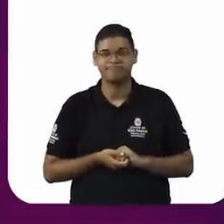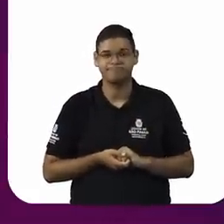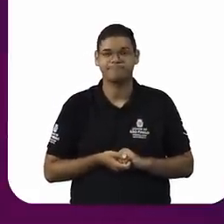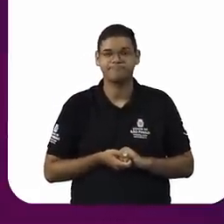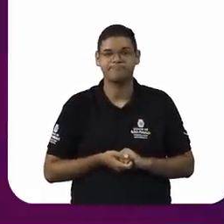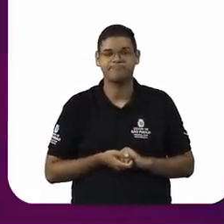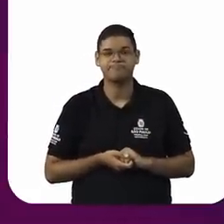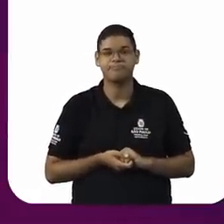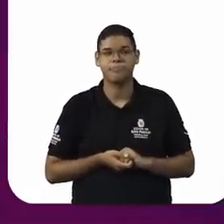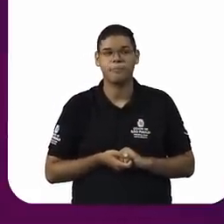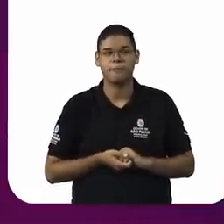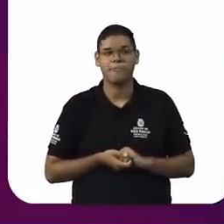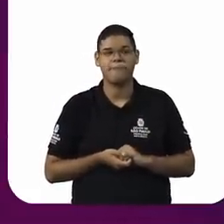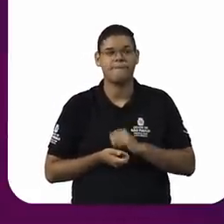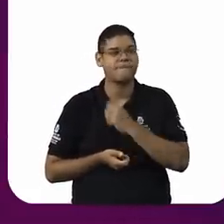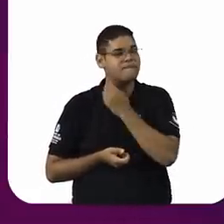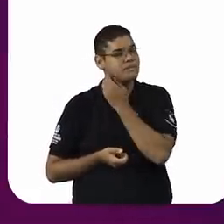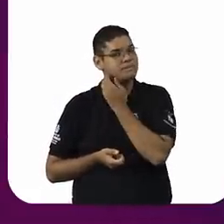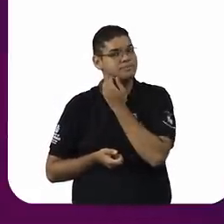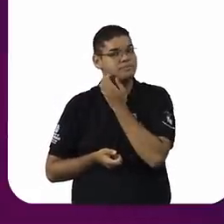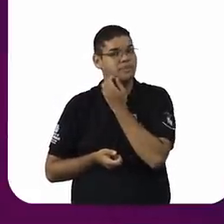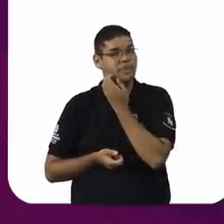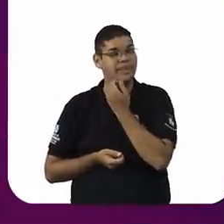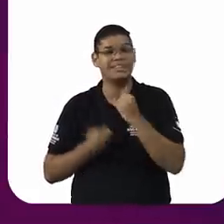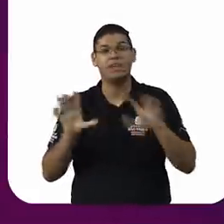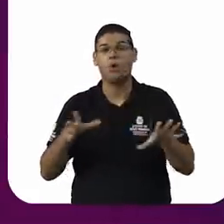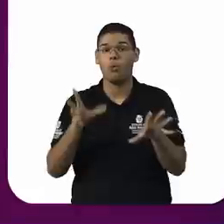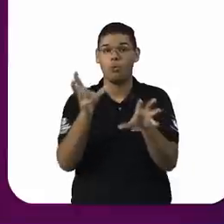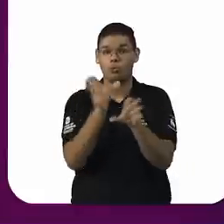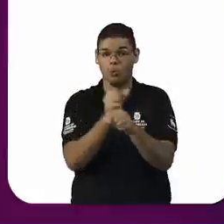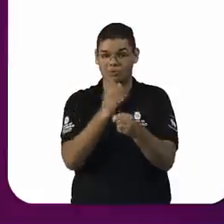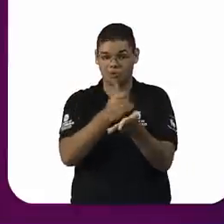ela vai para o racismo religioso.